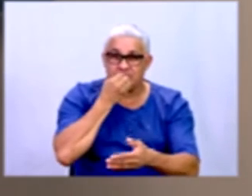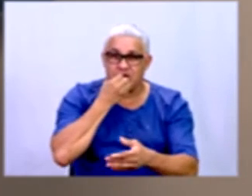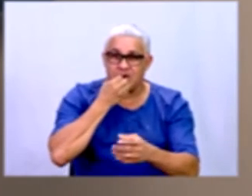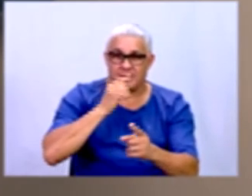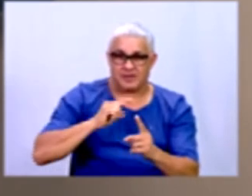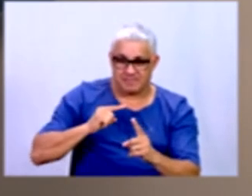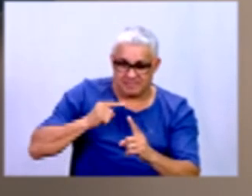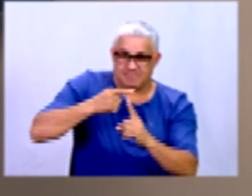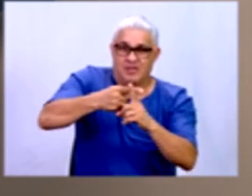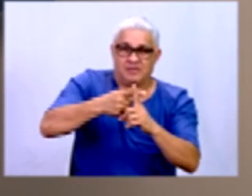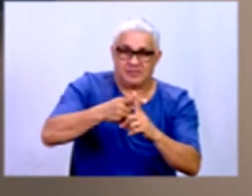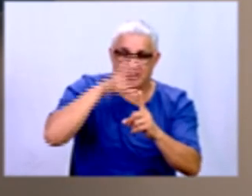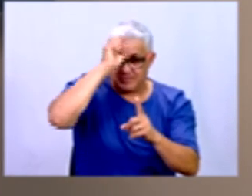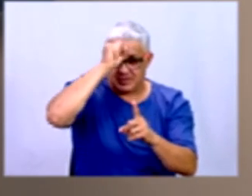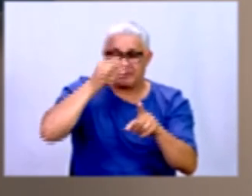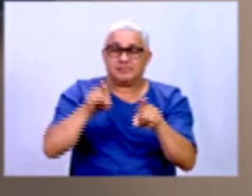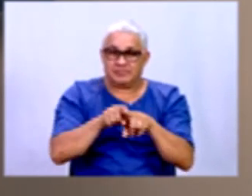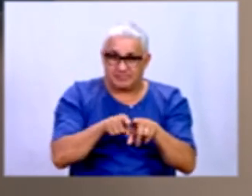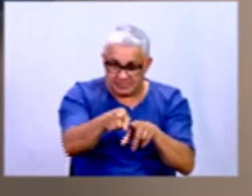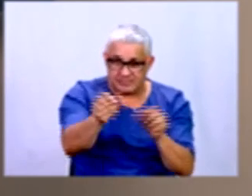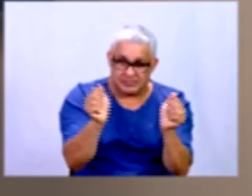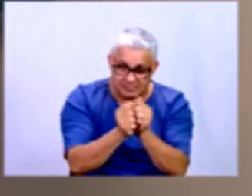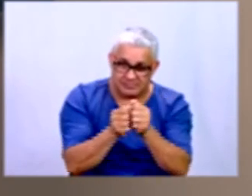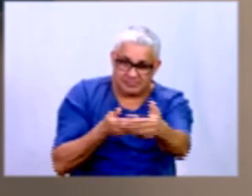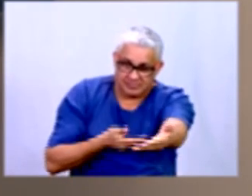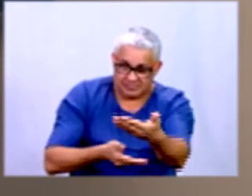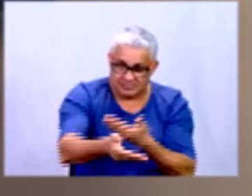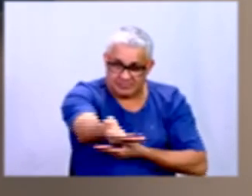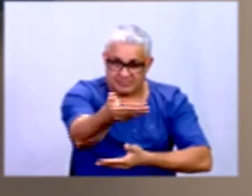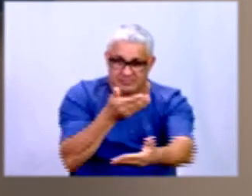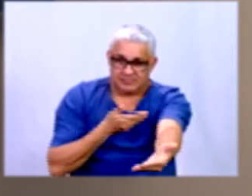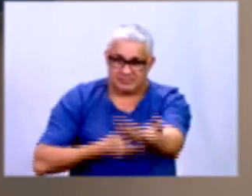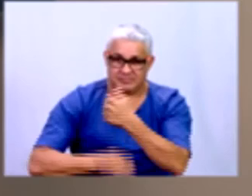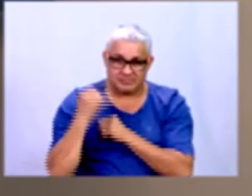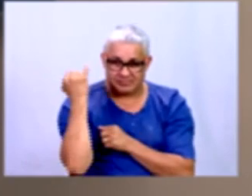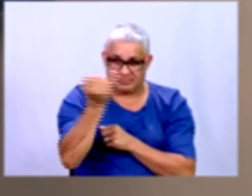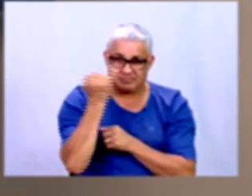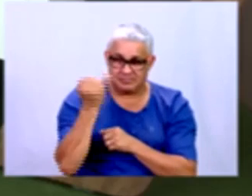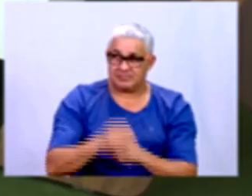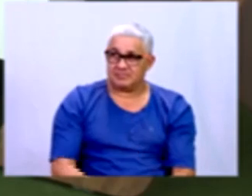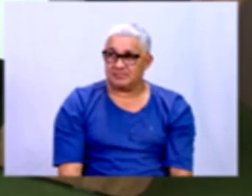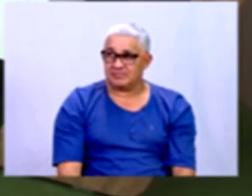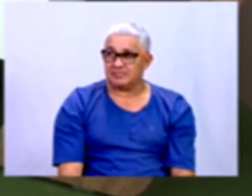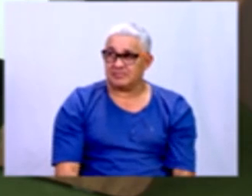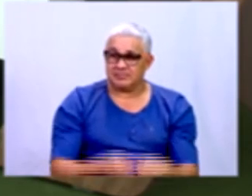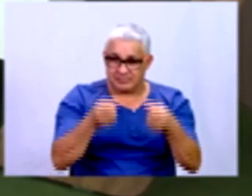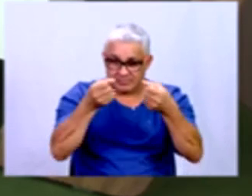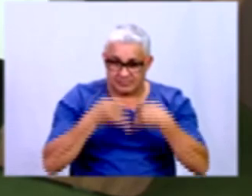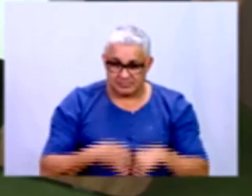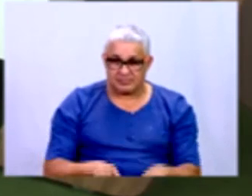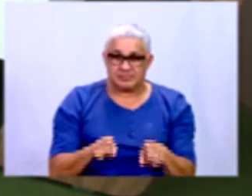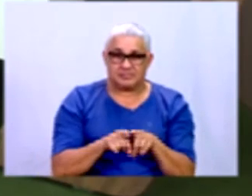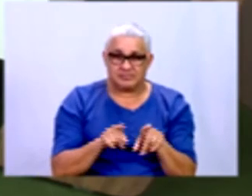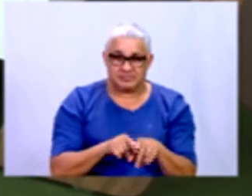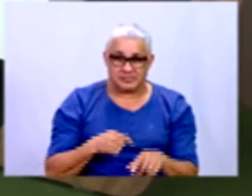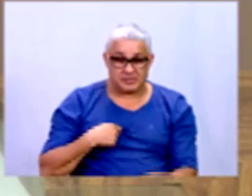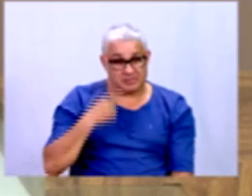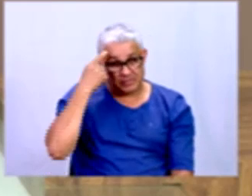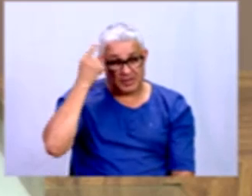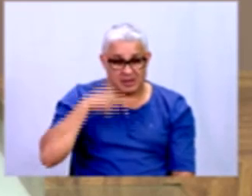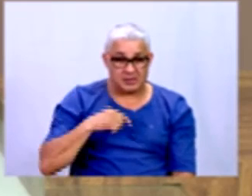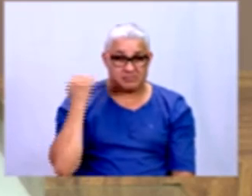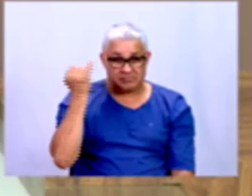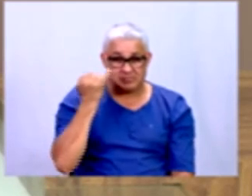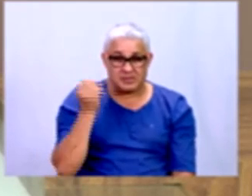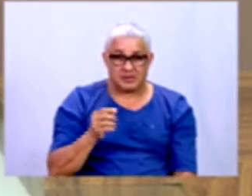A gente aprende muito com vocês também, né? Então, é muito interessante passar isso para a Outro fator também, que eu acho que isso muito interessante, de